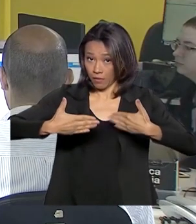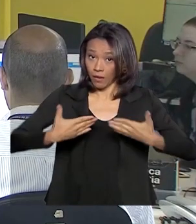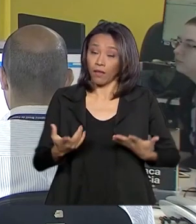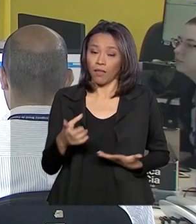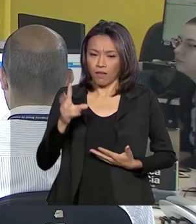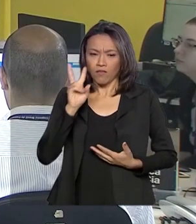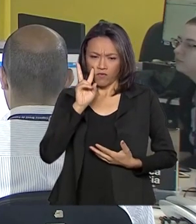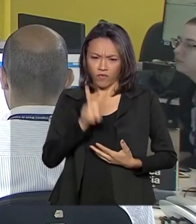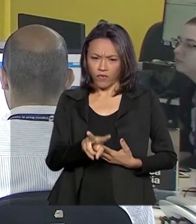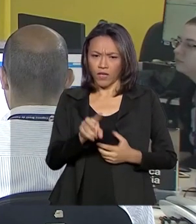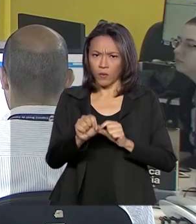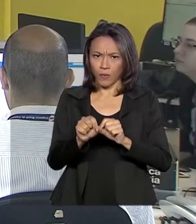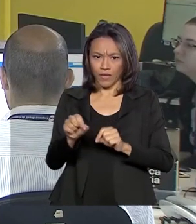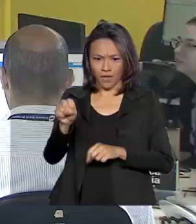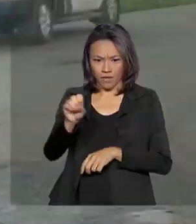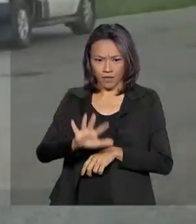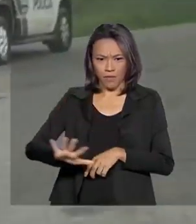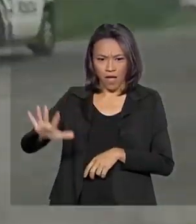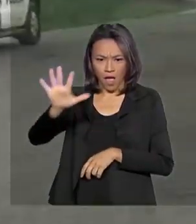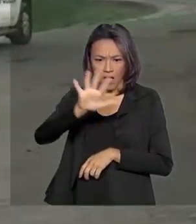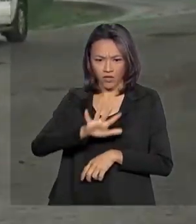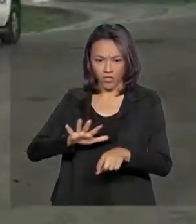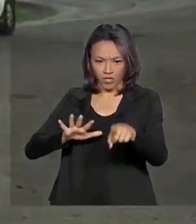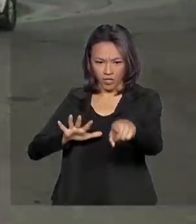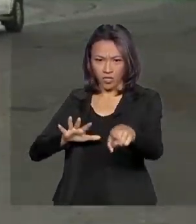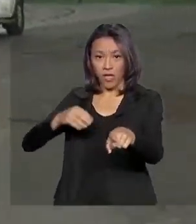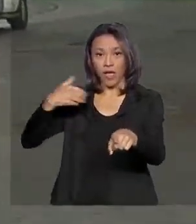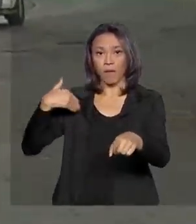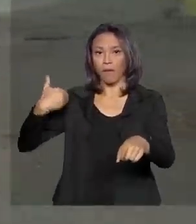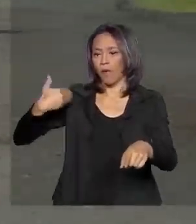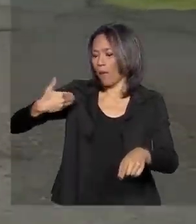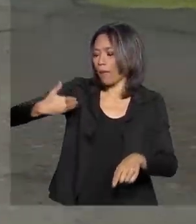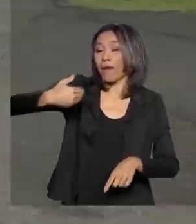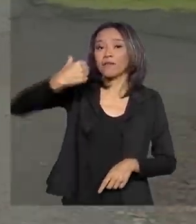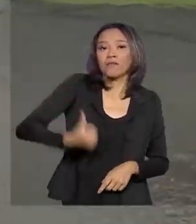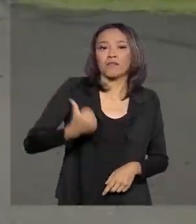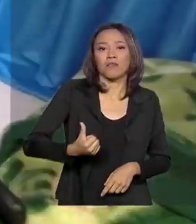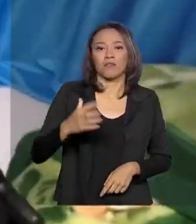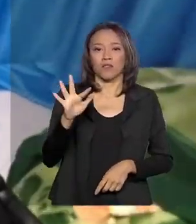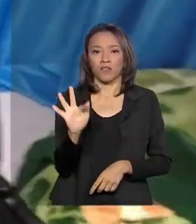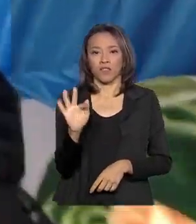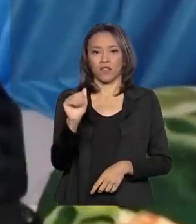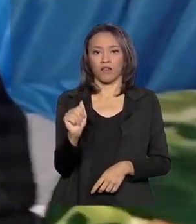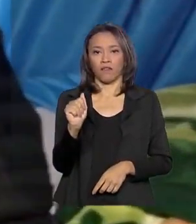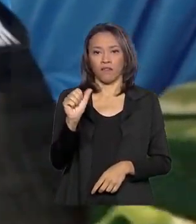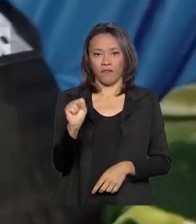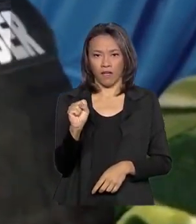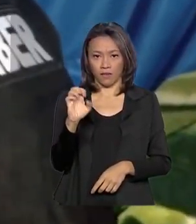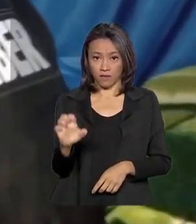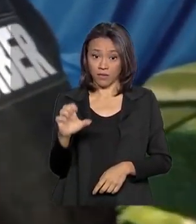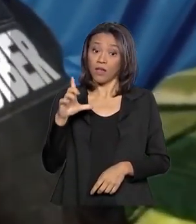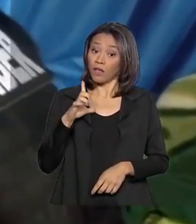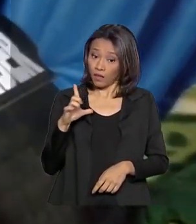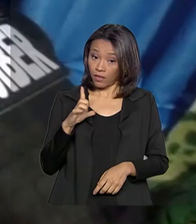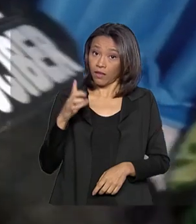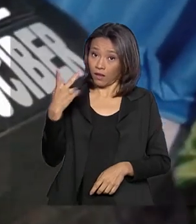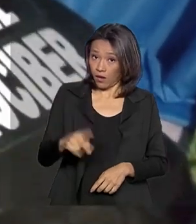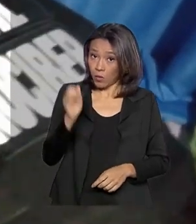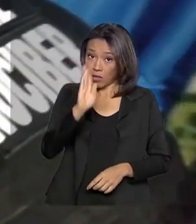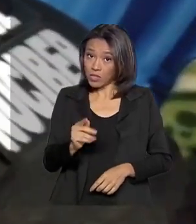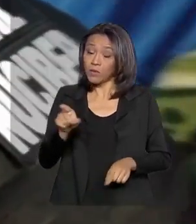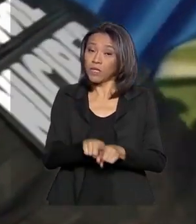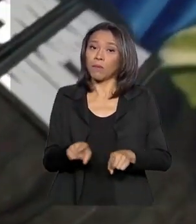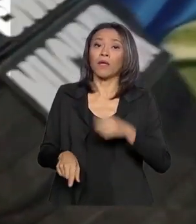imagens da atuação dos policiais. Essa é a sexta fase da Operação Luz na Infância que cumpre no Brasil e em mais quatro